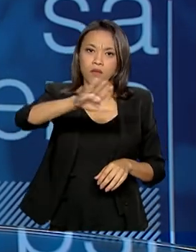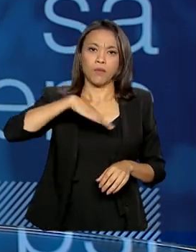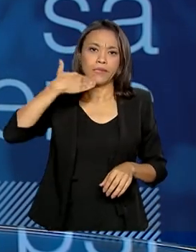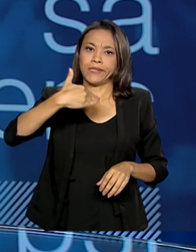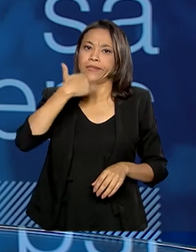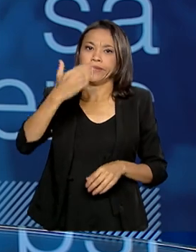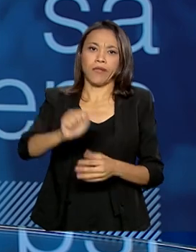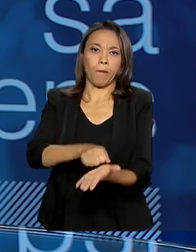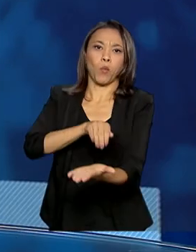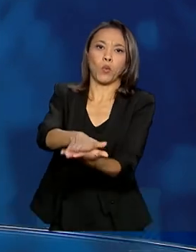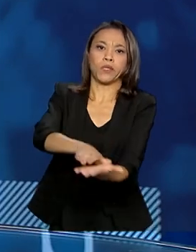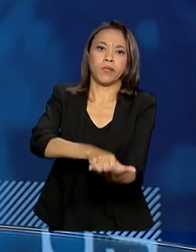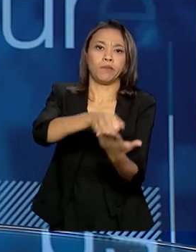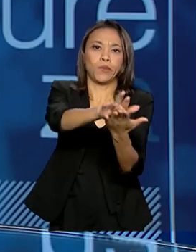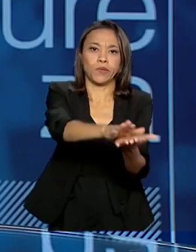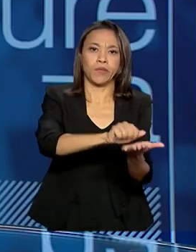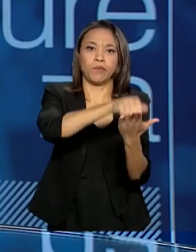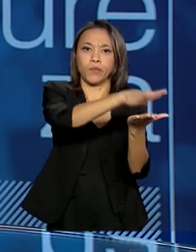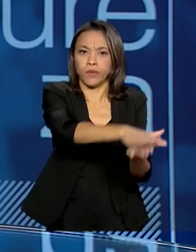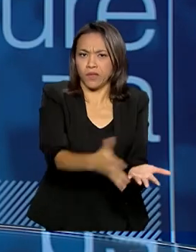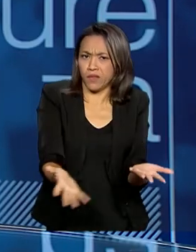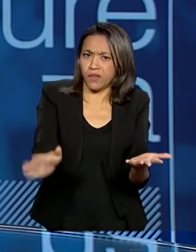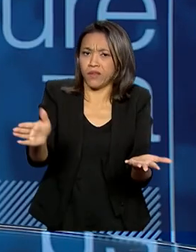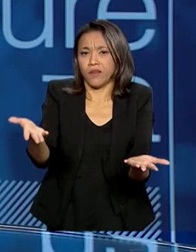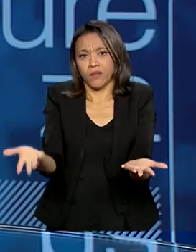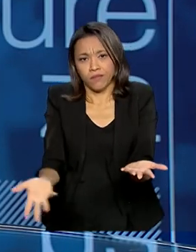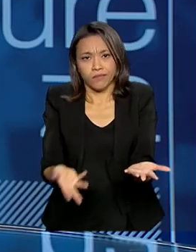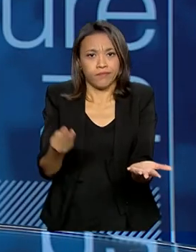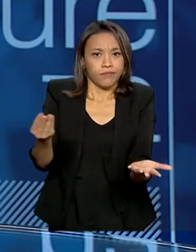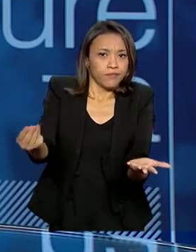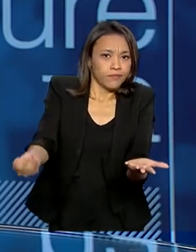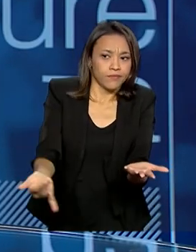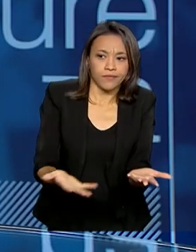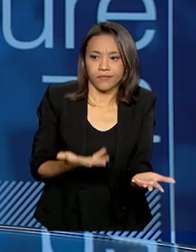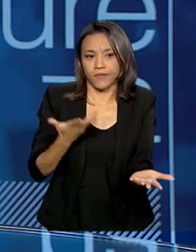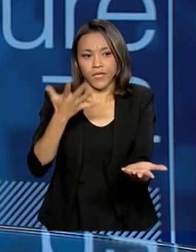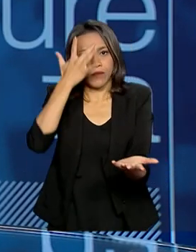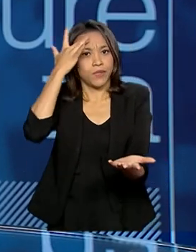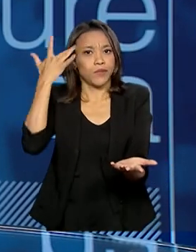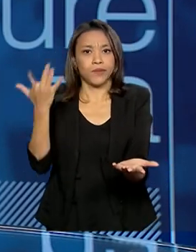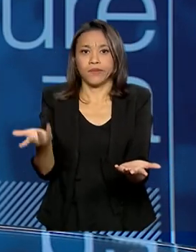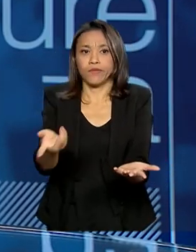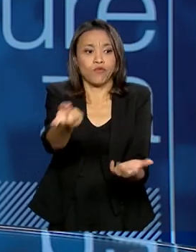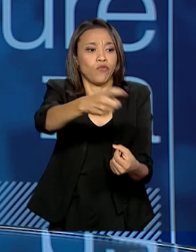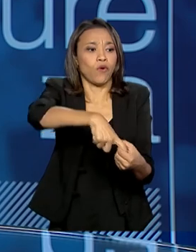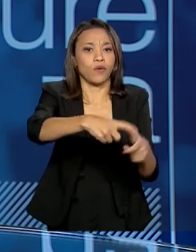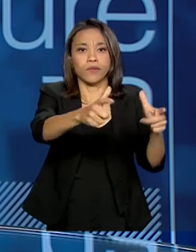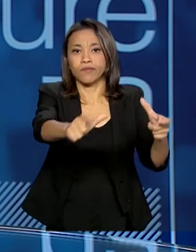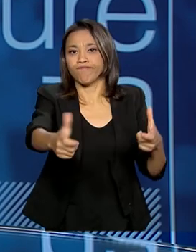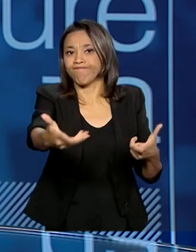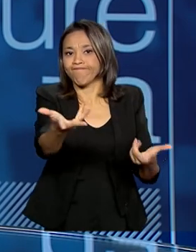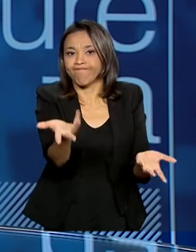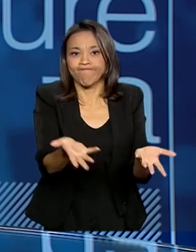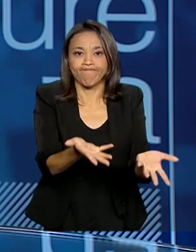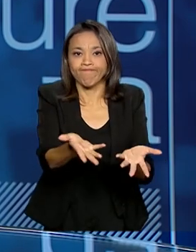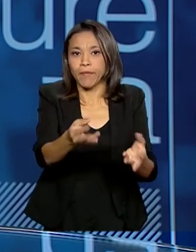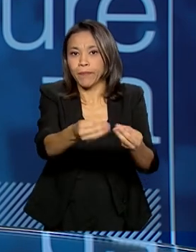aplicar a multa e muitas das vezes é prescrita a multa e não tem condições, a pessoa não recupera, não